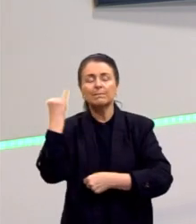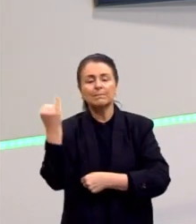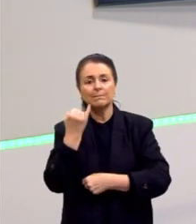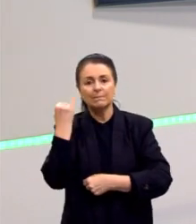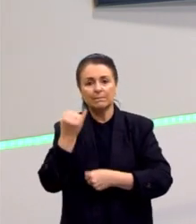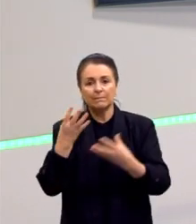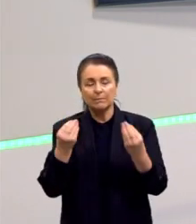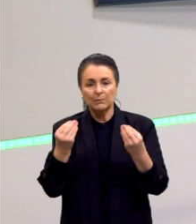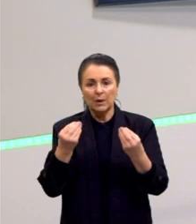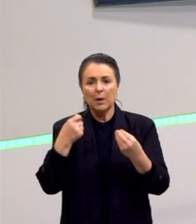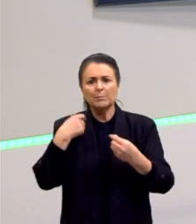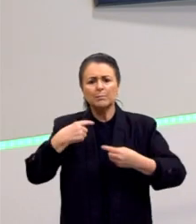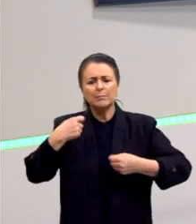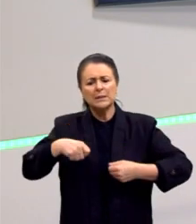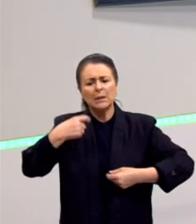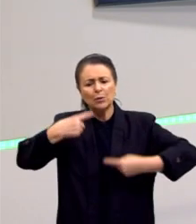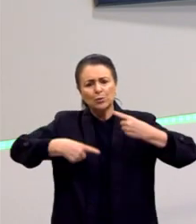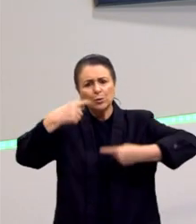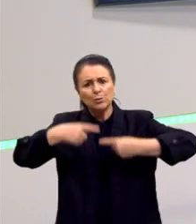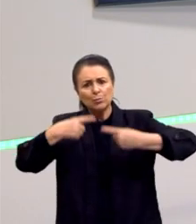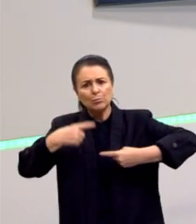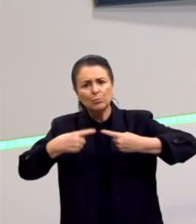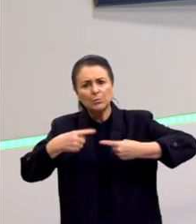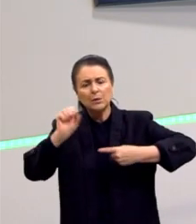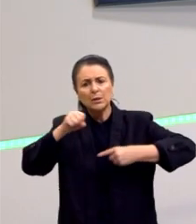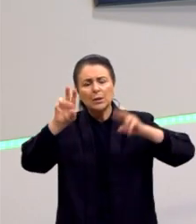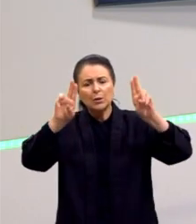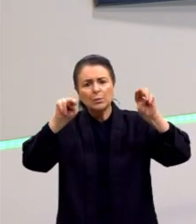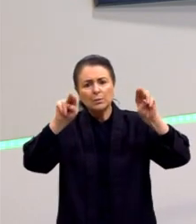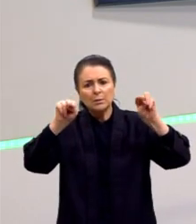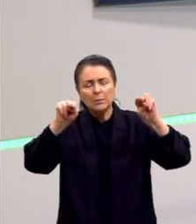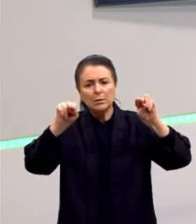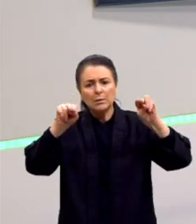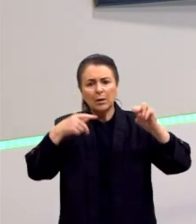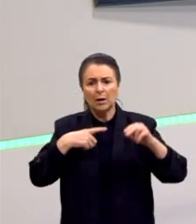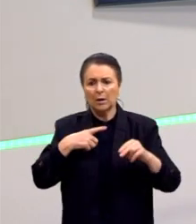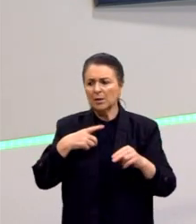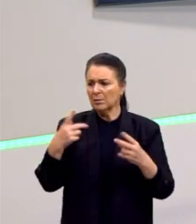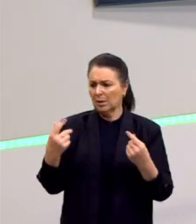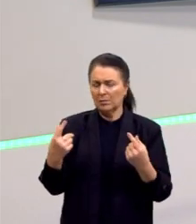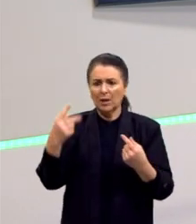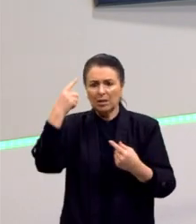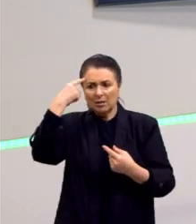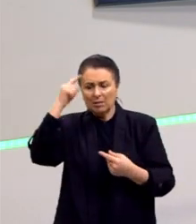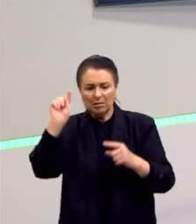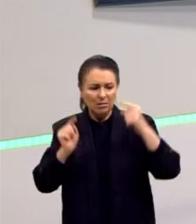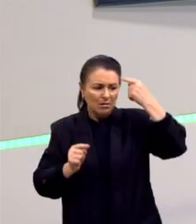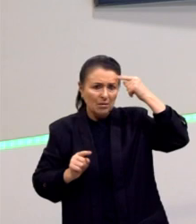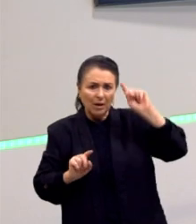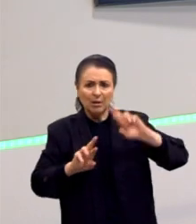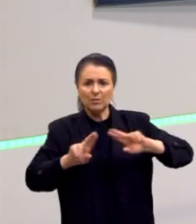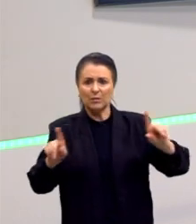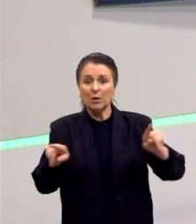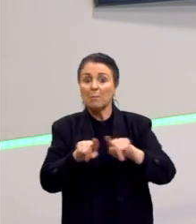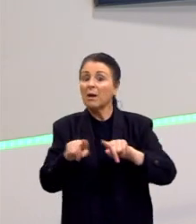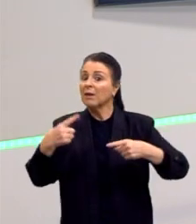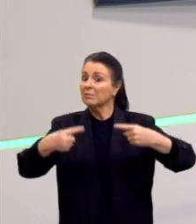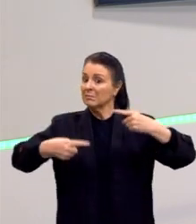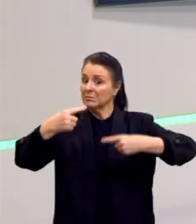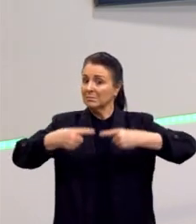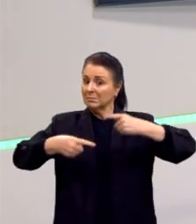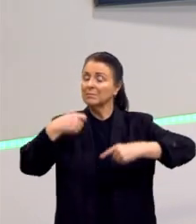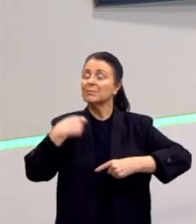Nós precisamos discutir. Nós precisamos, nós temos os divergentes que nós precisamos dialogar, sem dúvida nenhuma. Precisamos